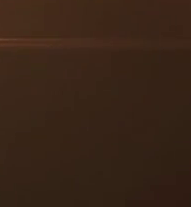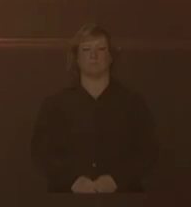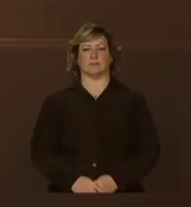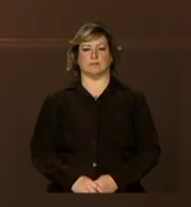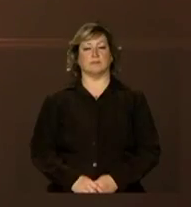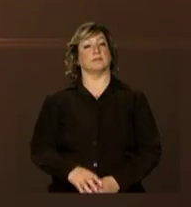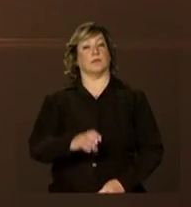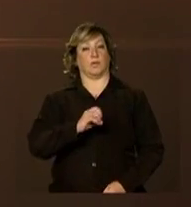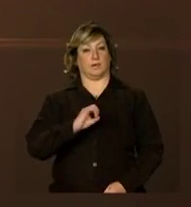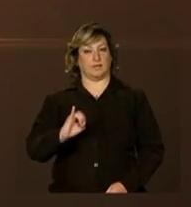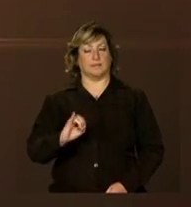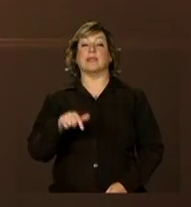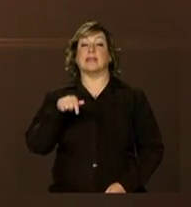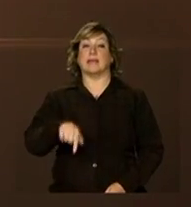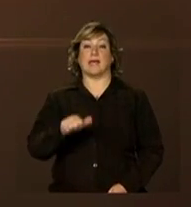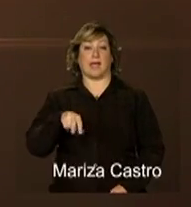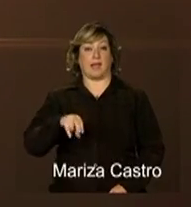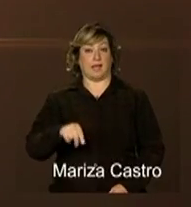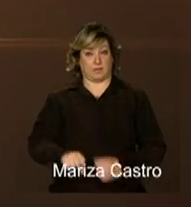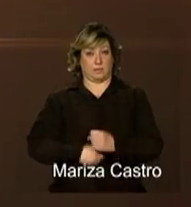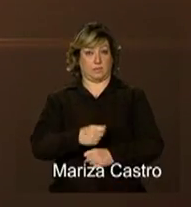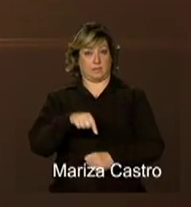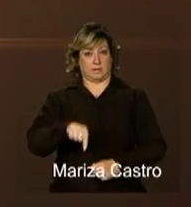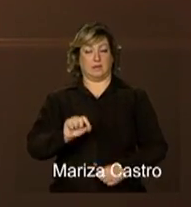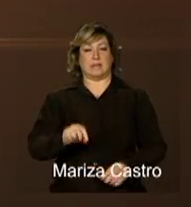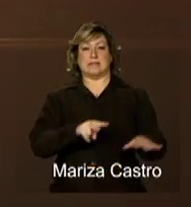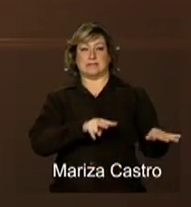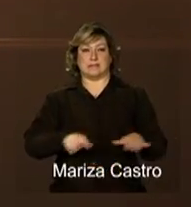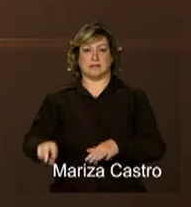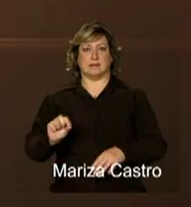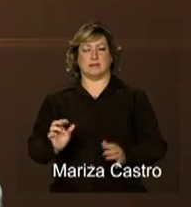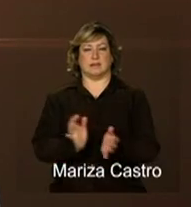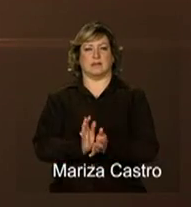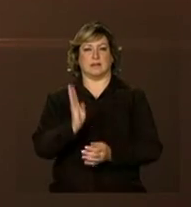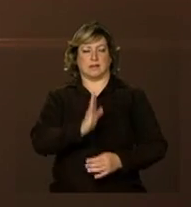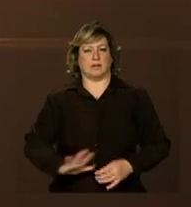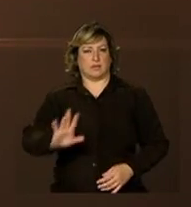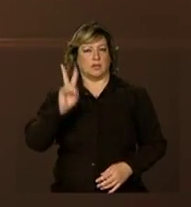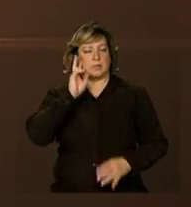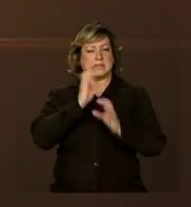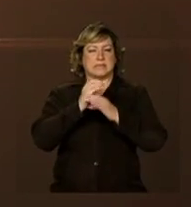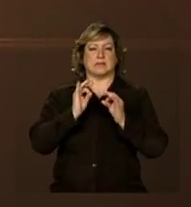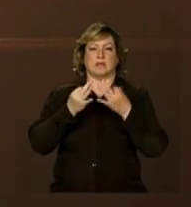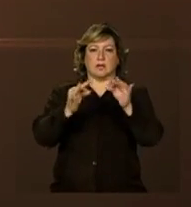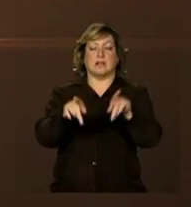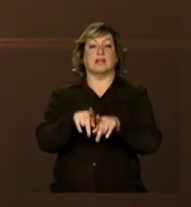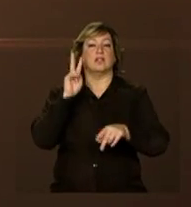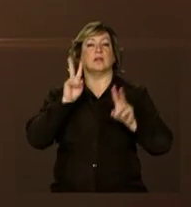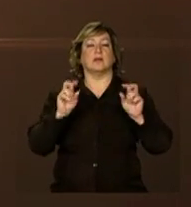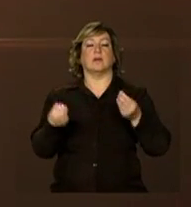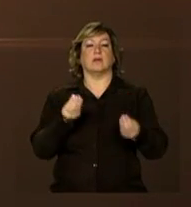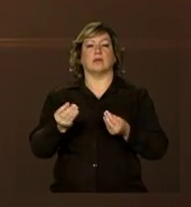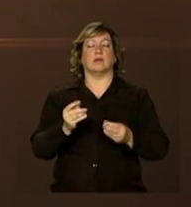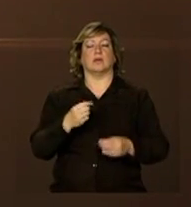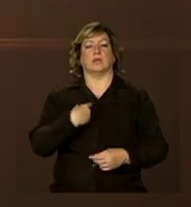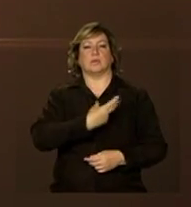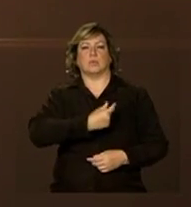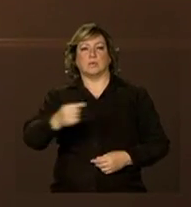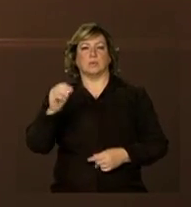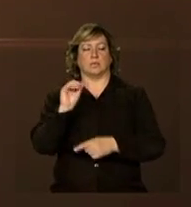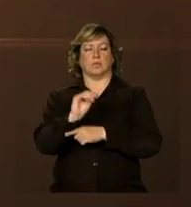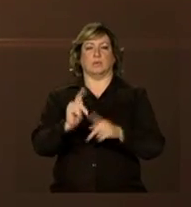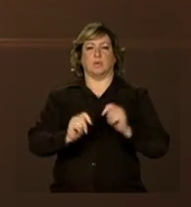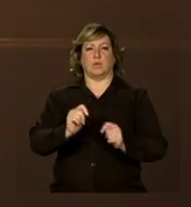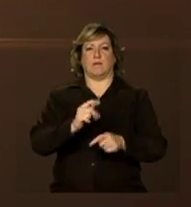Olá, este ano a Semana Nacional de Ciência e Tecnologia tem o tema Sustentabilidade, Economia Verde e